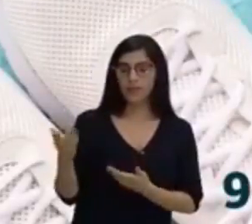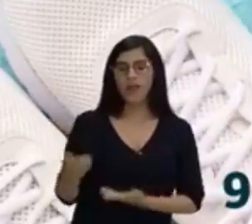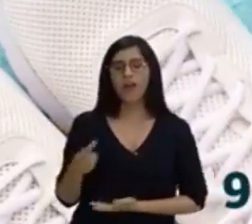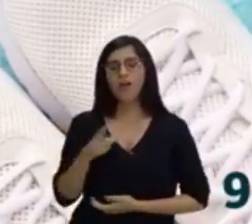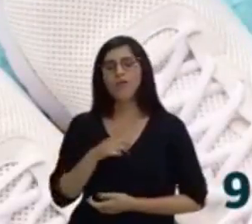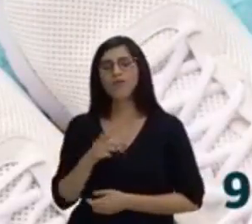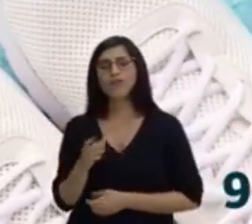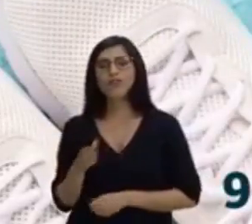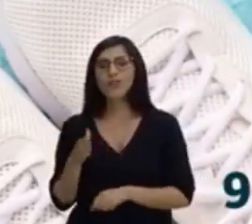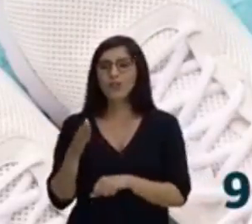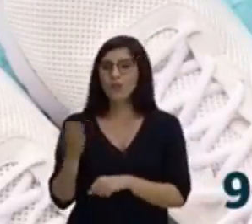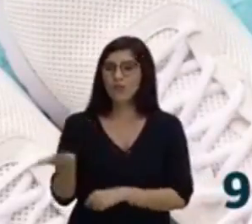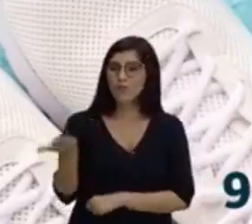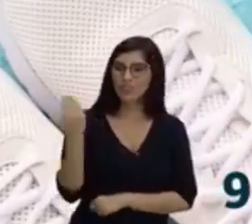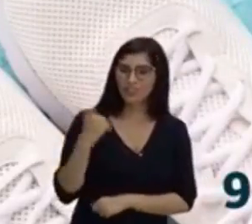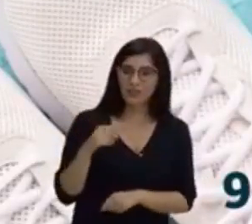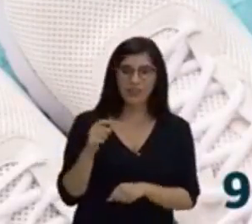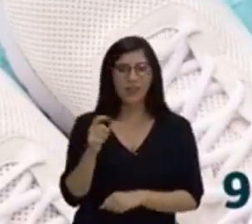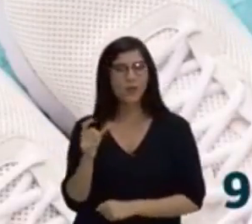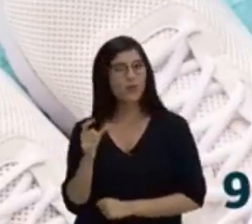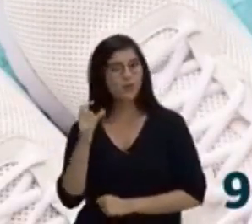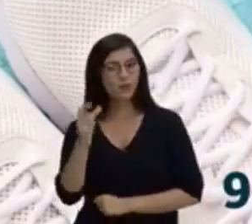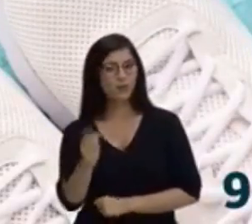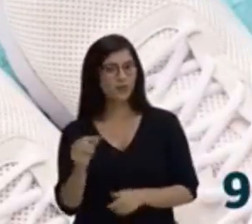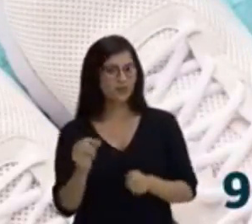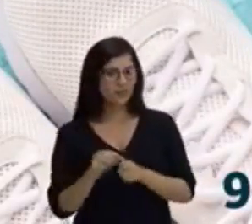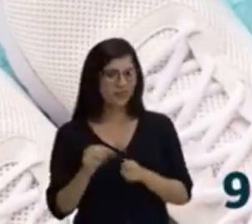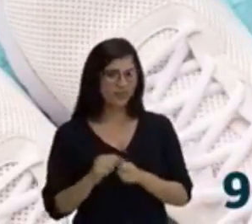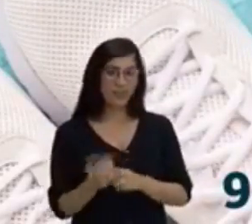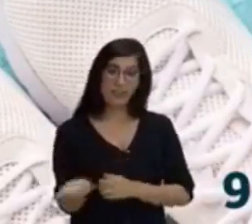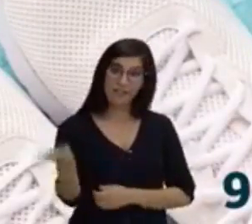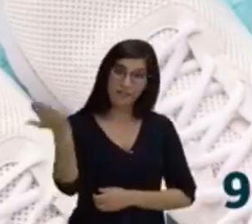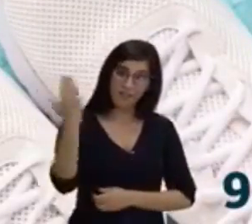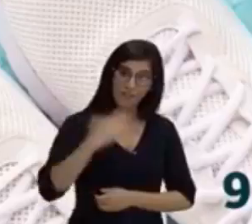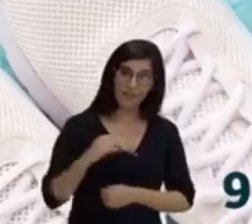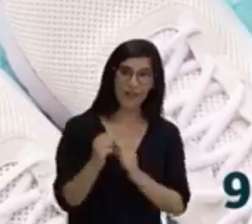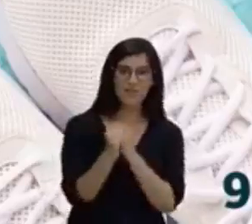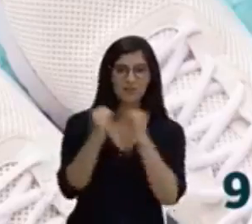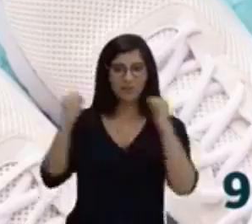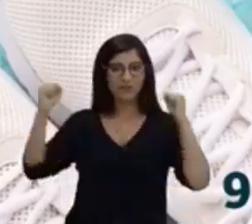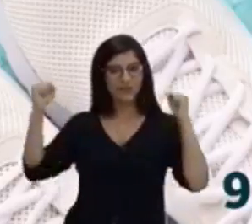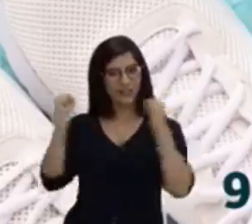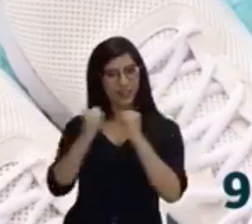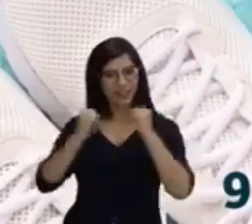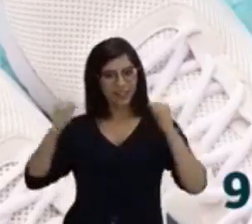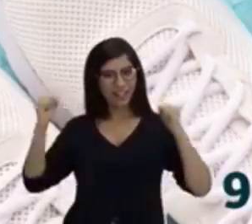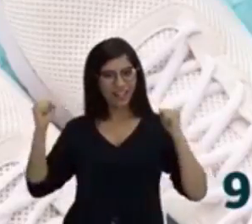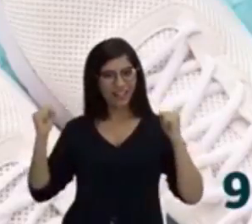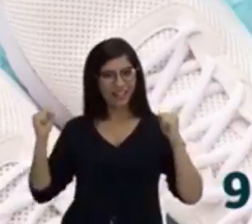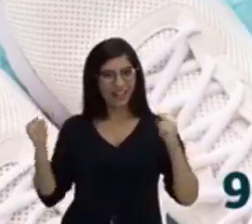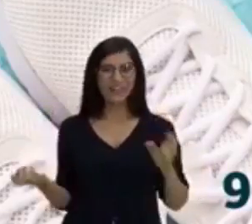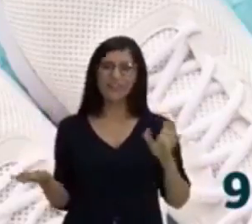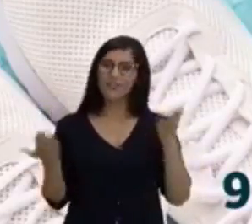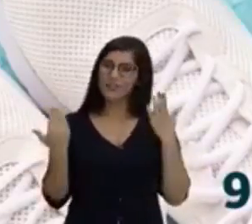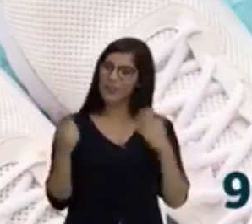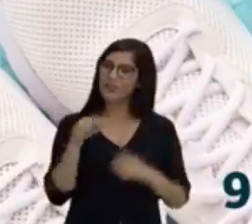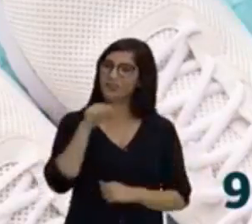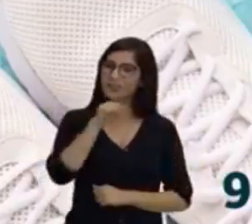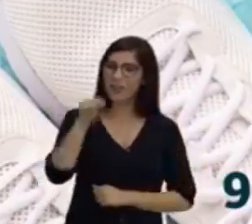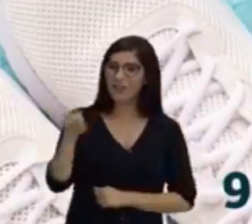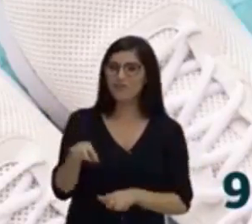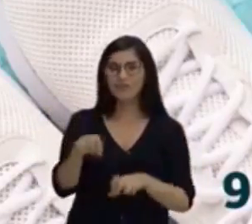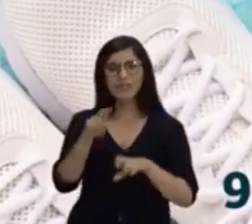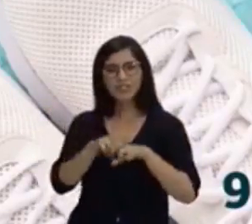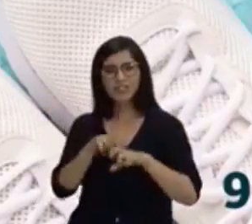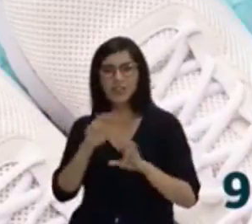convite para fazer para você. Vamos alongar. Você está vendo aí na tela? Isso, aí mesmo, sentadinho ou